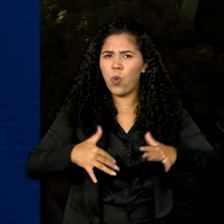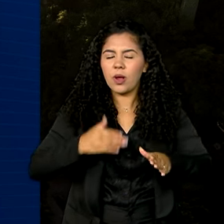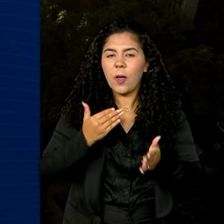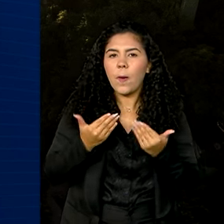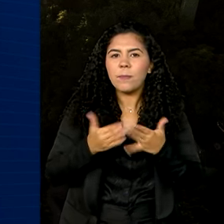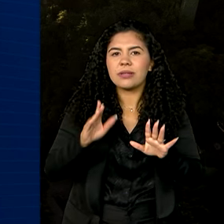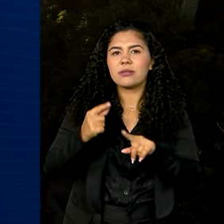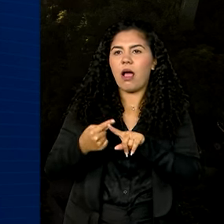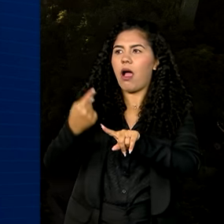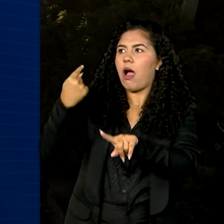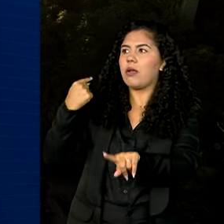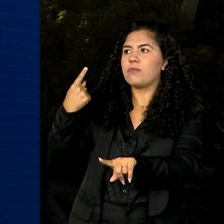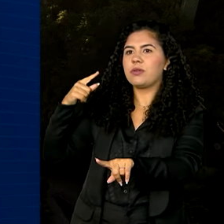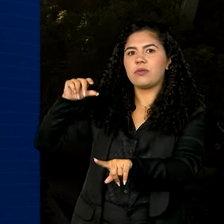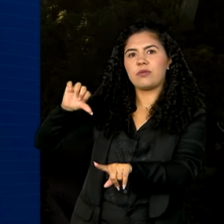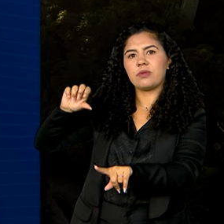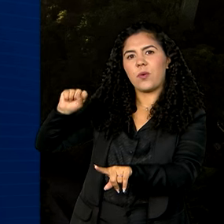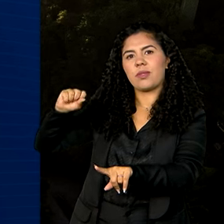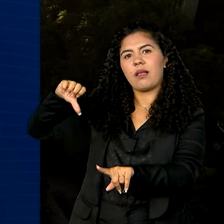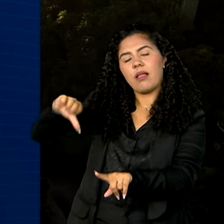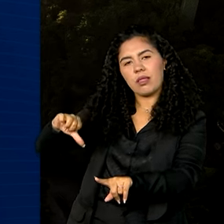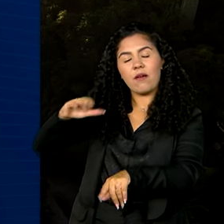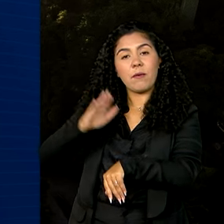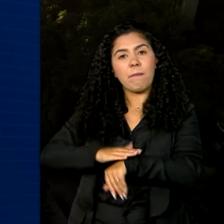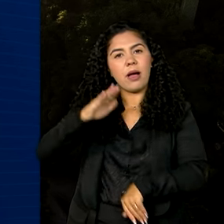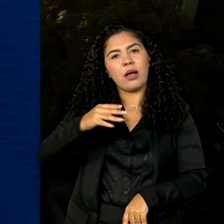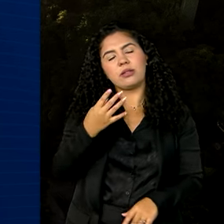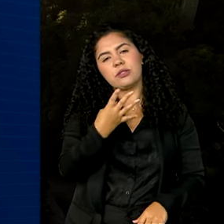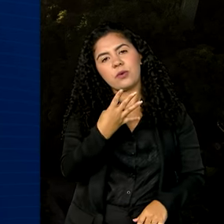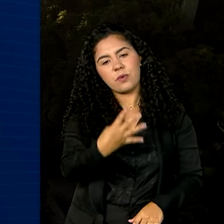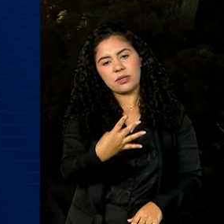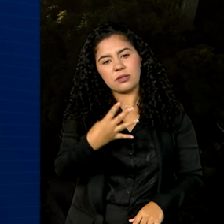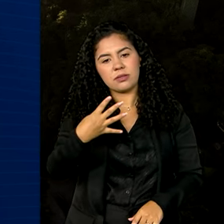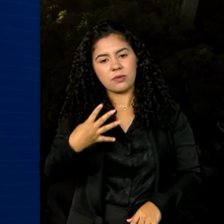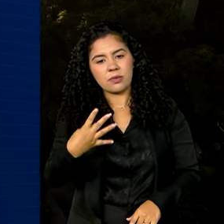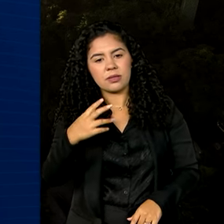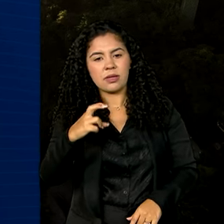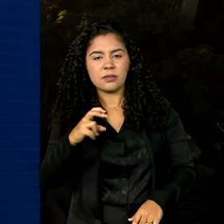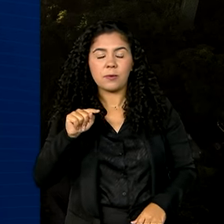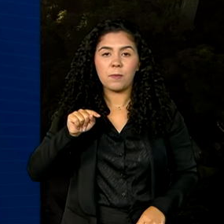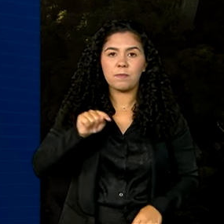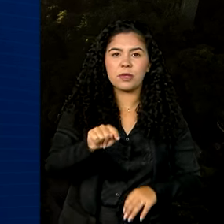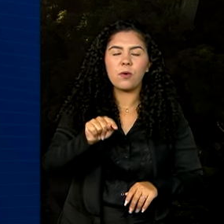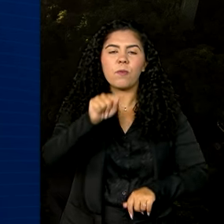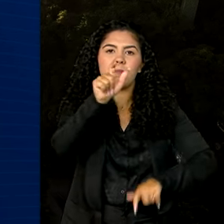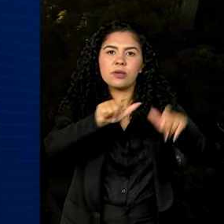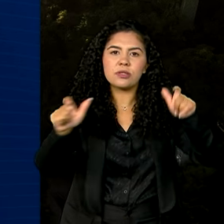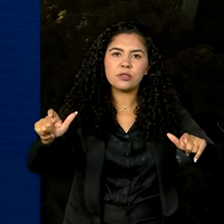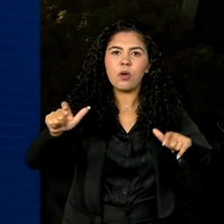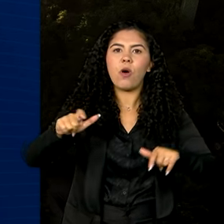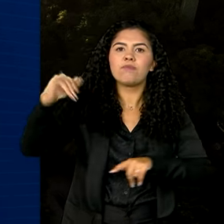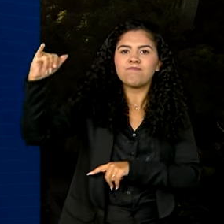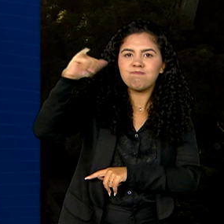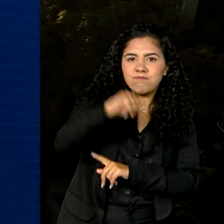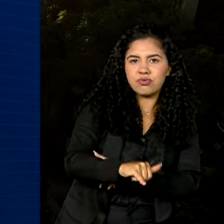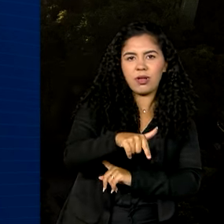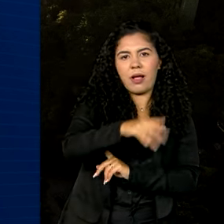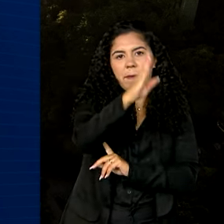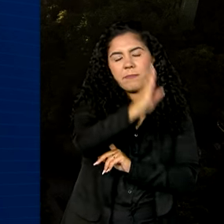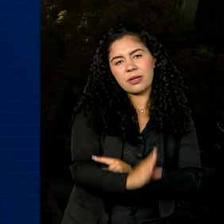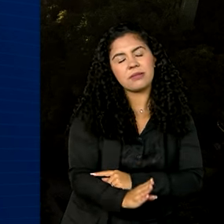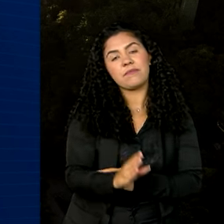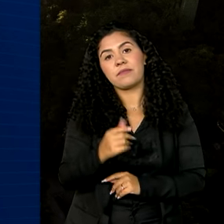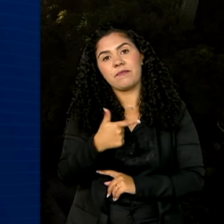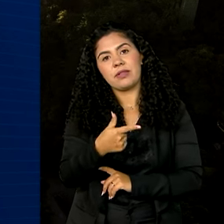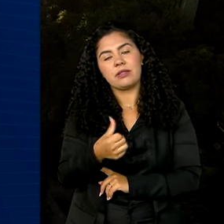1989. Mais de 445 mil viajantes desembarcaram no Brasil, 26